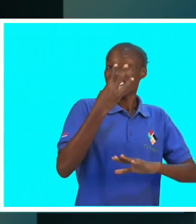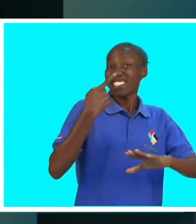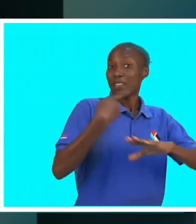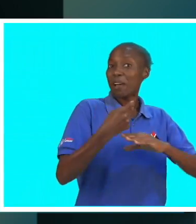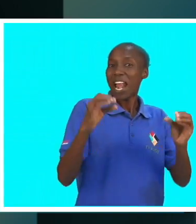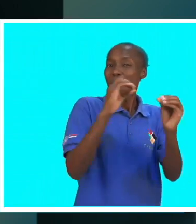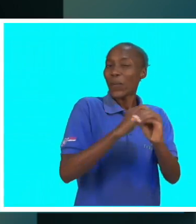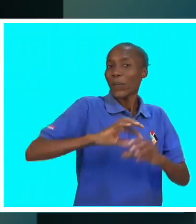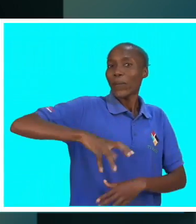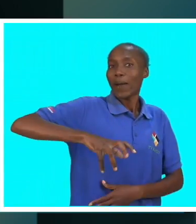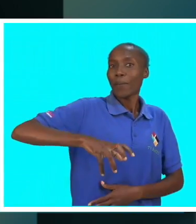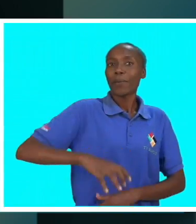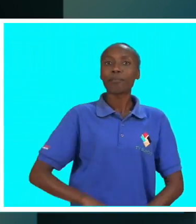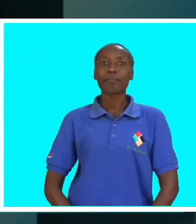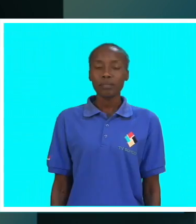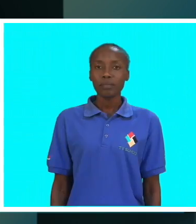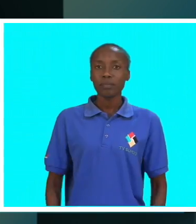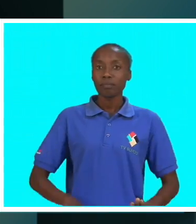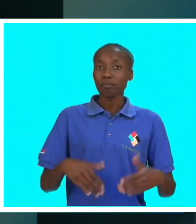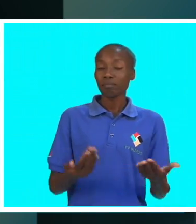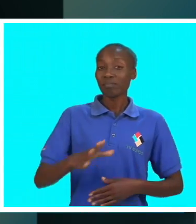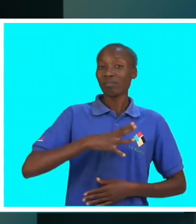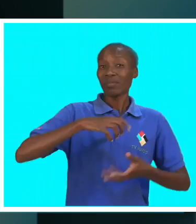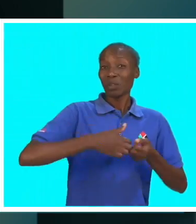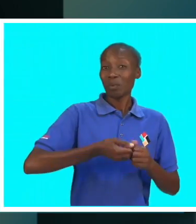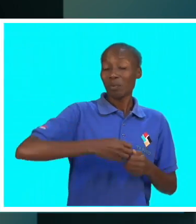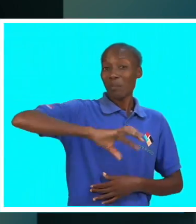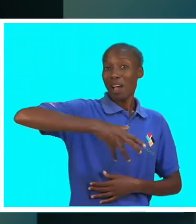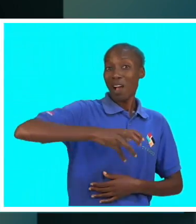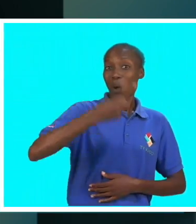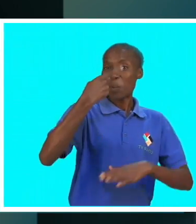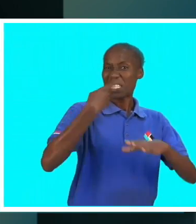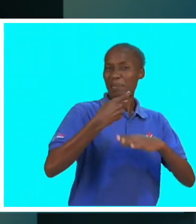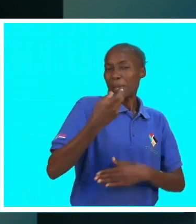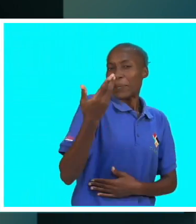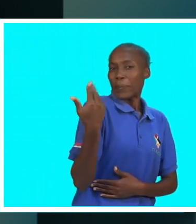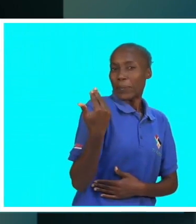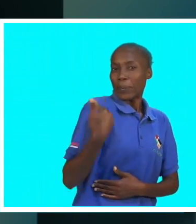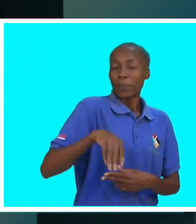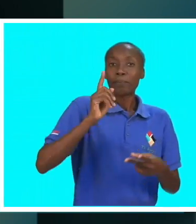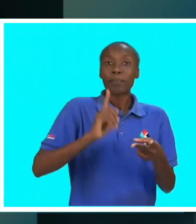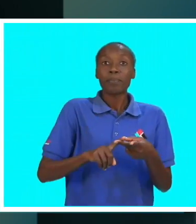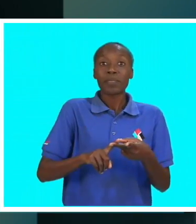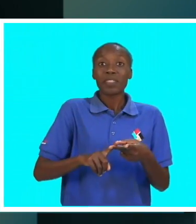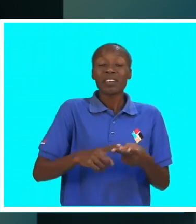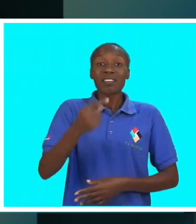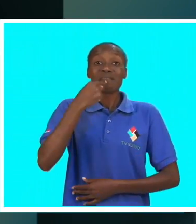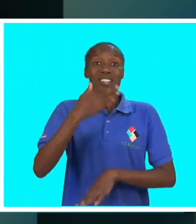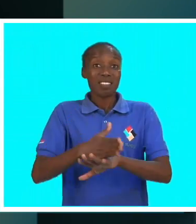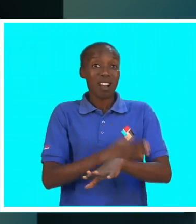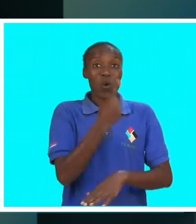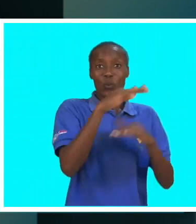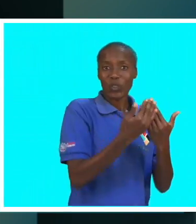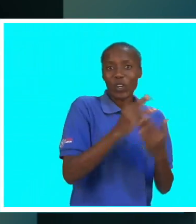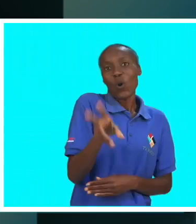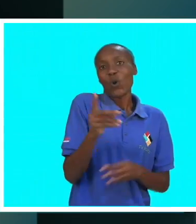Quando uma viga mais asas é como uma mate. Tem crise de água há uma semana atrás e disseram que